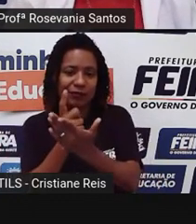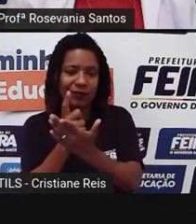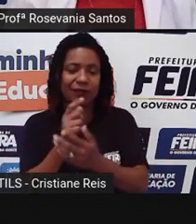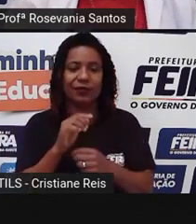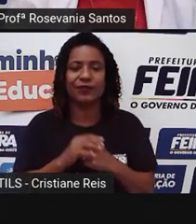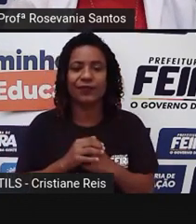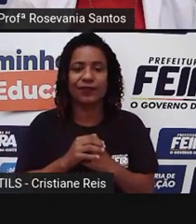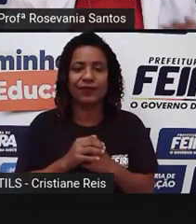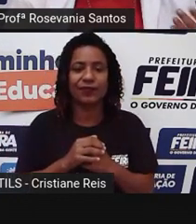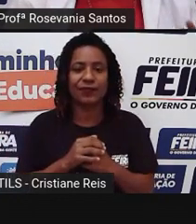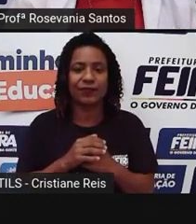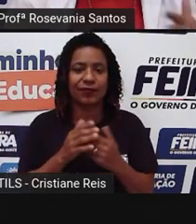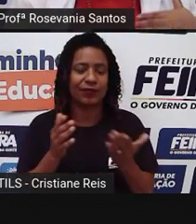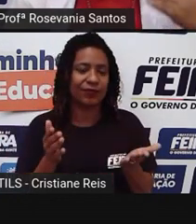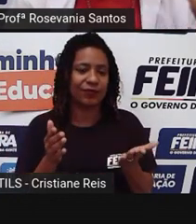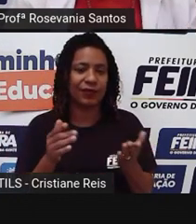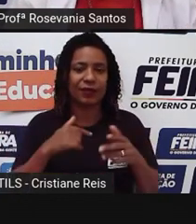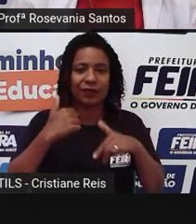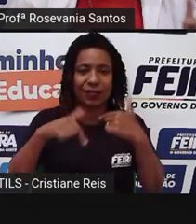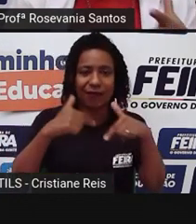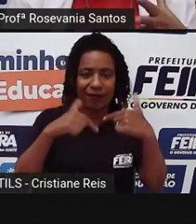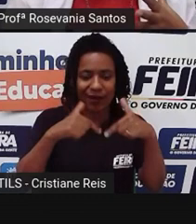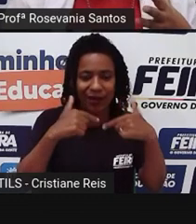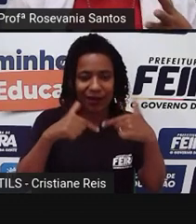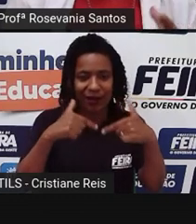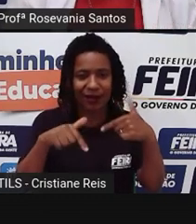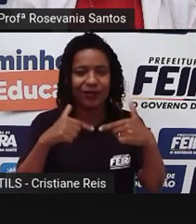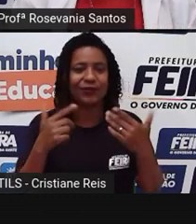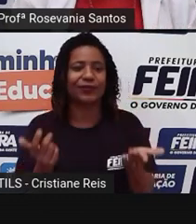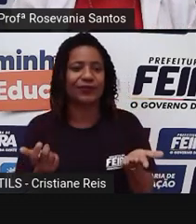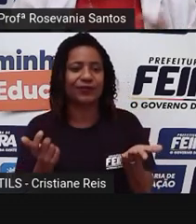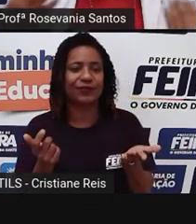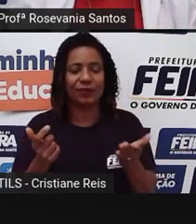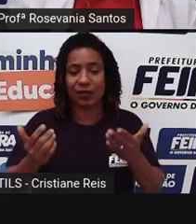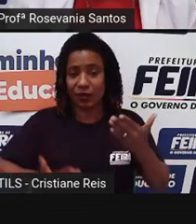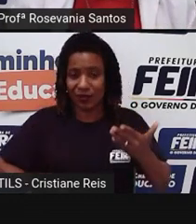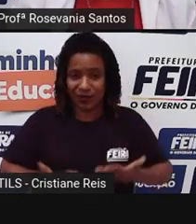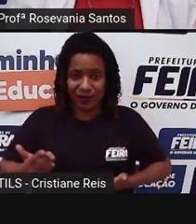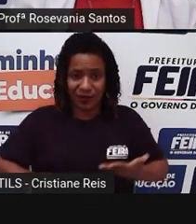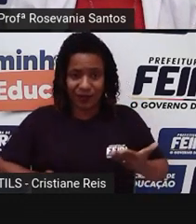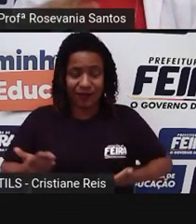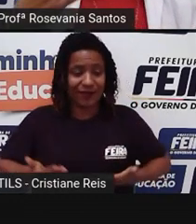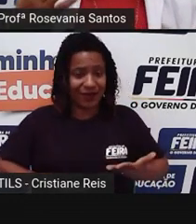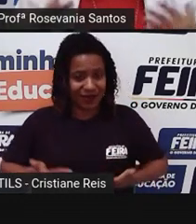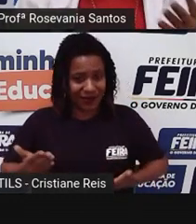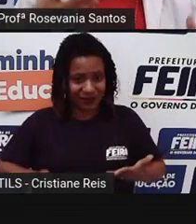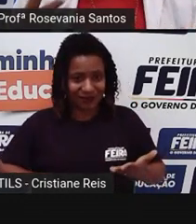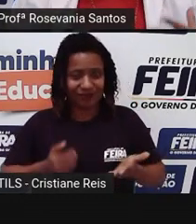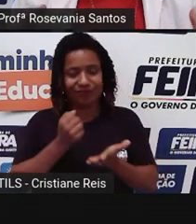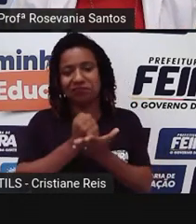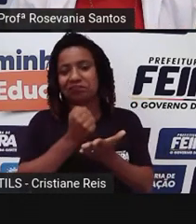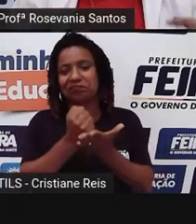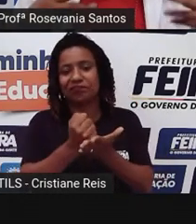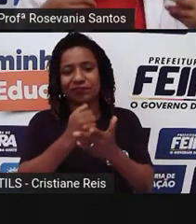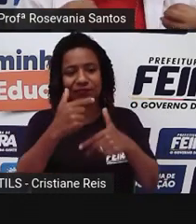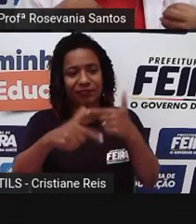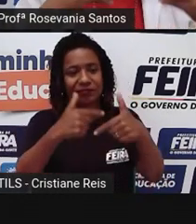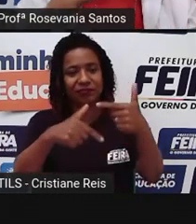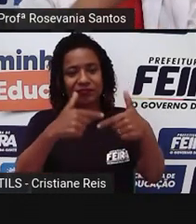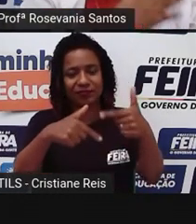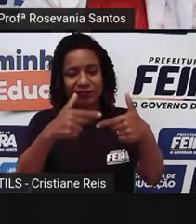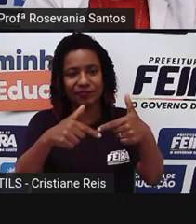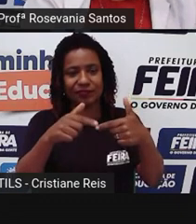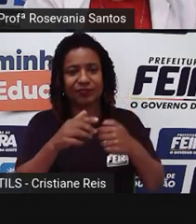eu tenho, se eu sou funcionária ou se eu, né, sou empregada, né, de algum lugar, assim, que